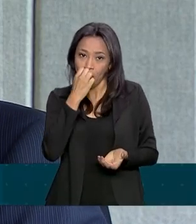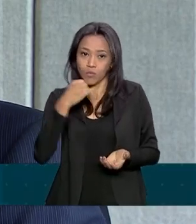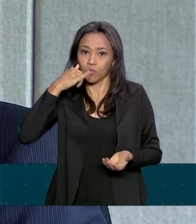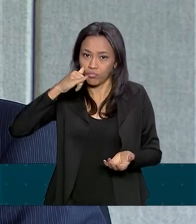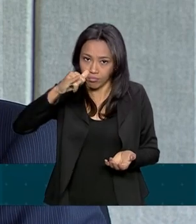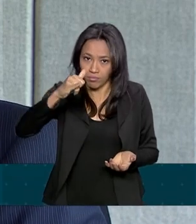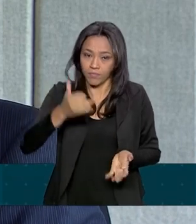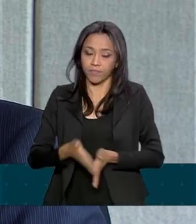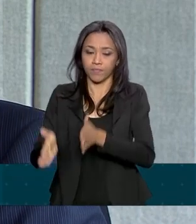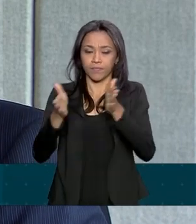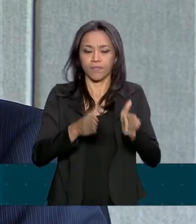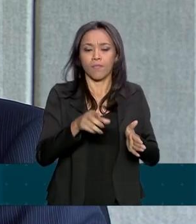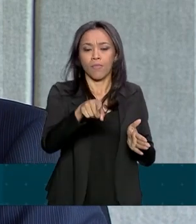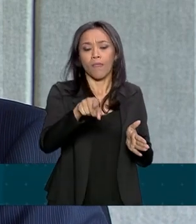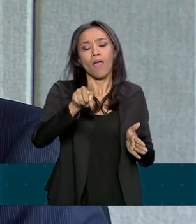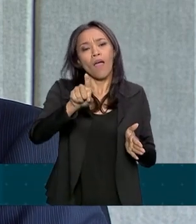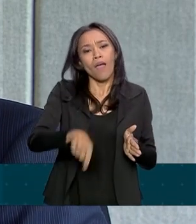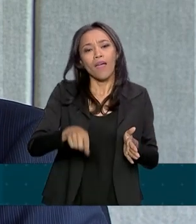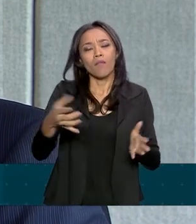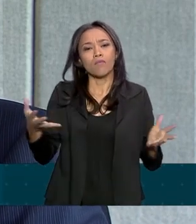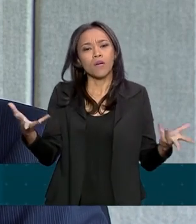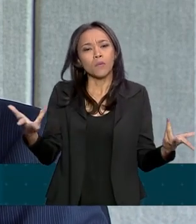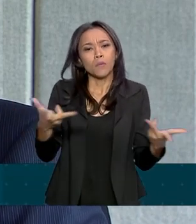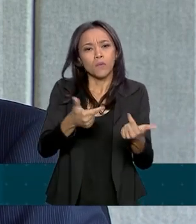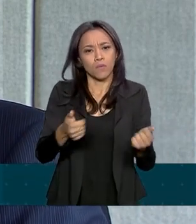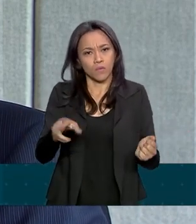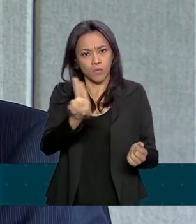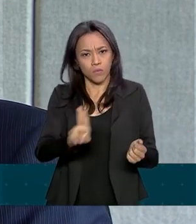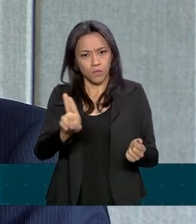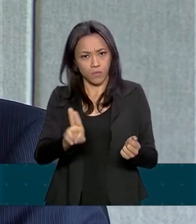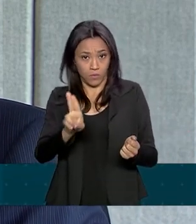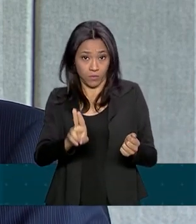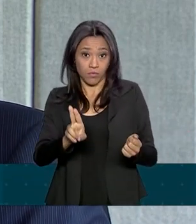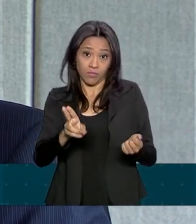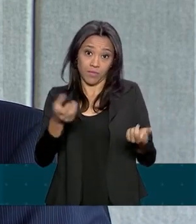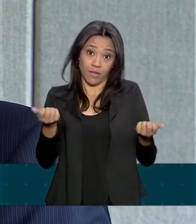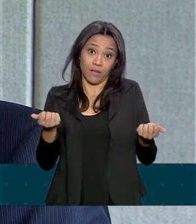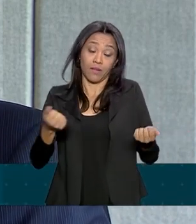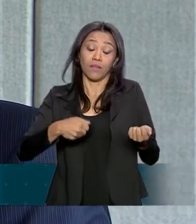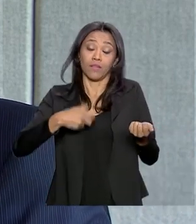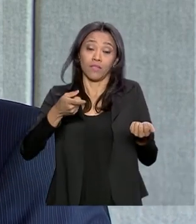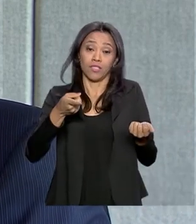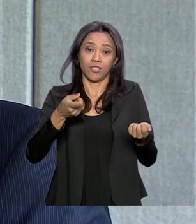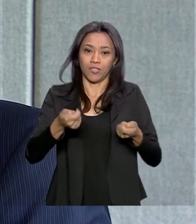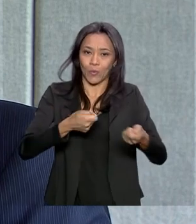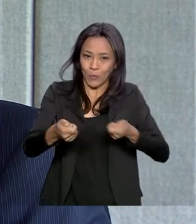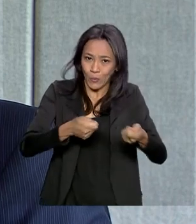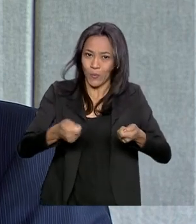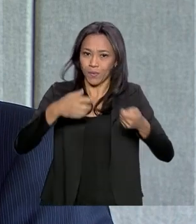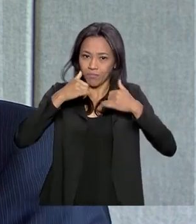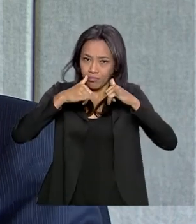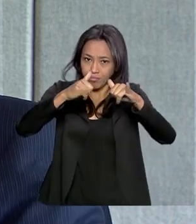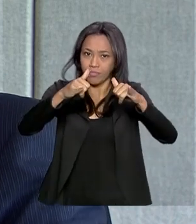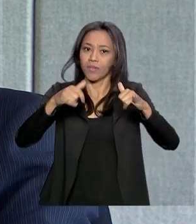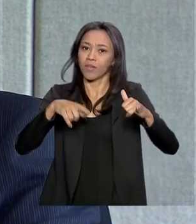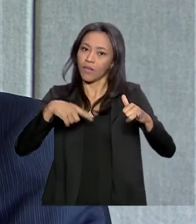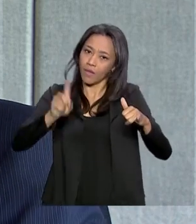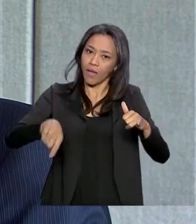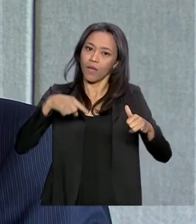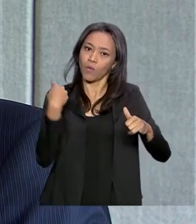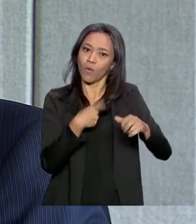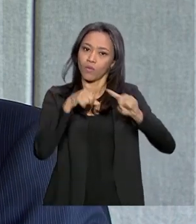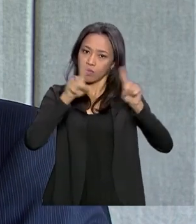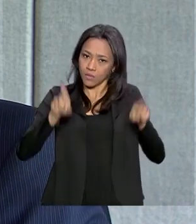eficiência e otimização do gasto público, que é o nosso mandato como servidores públicos e que agora